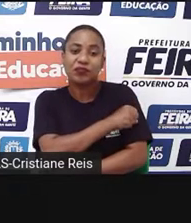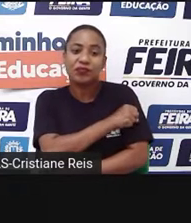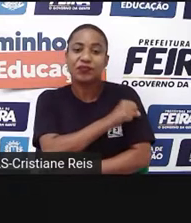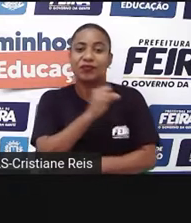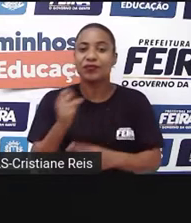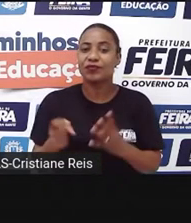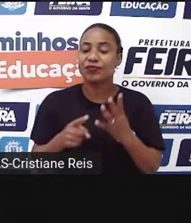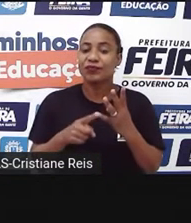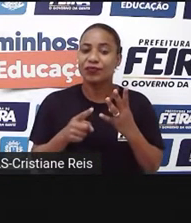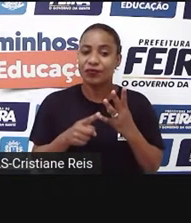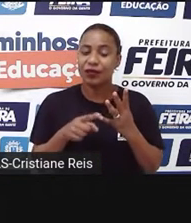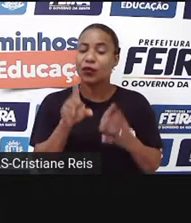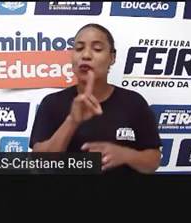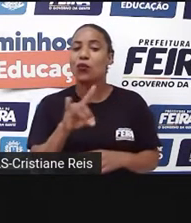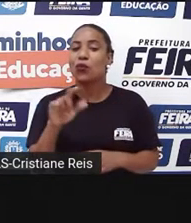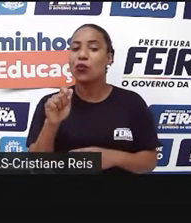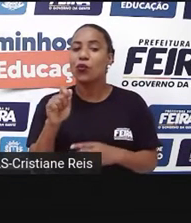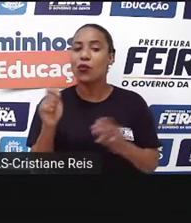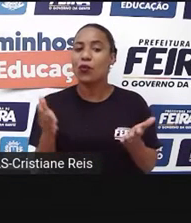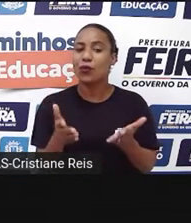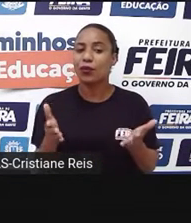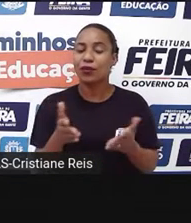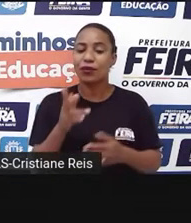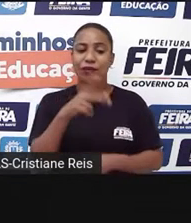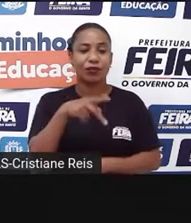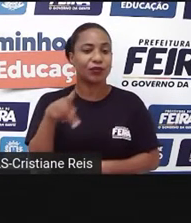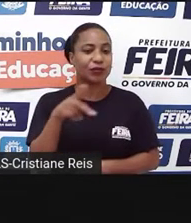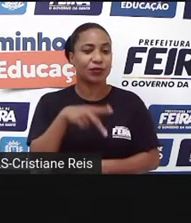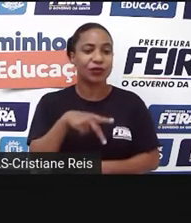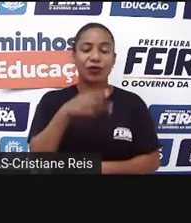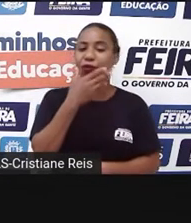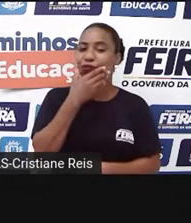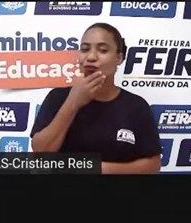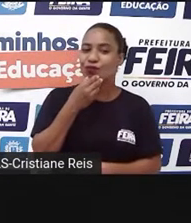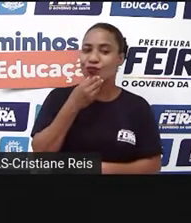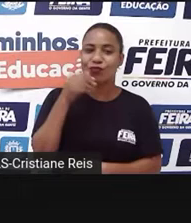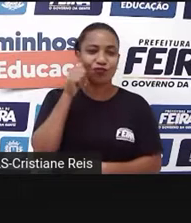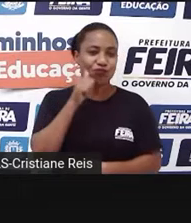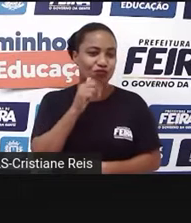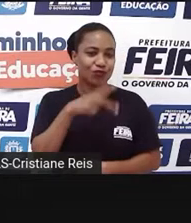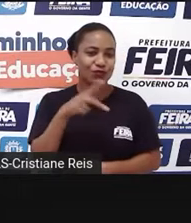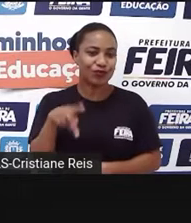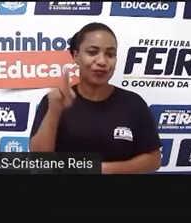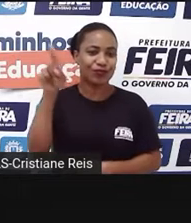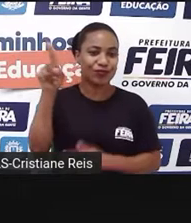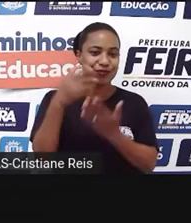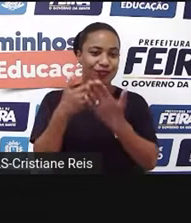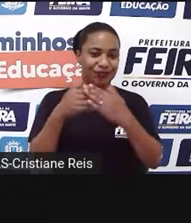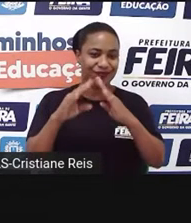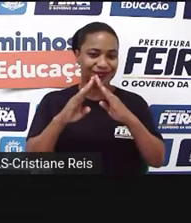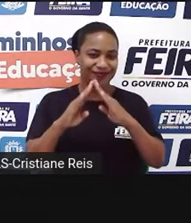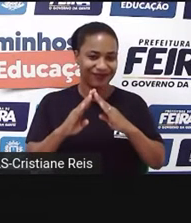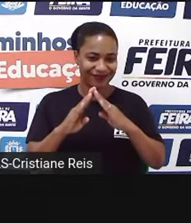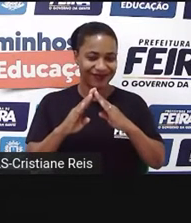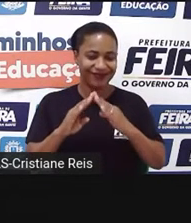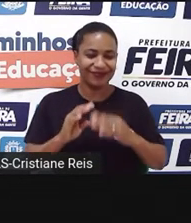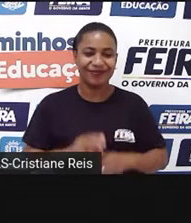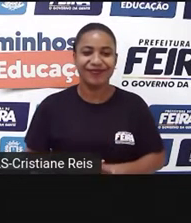Date, a data de nossa aula de hoje. And teacher, o nome do seu professor ou de sua professora de inglês.